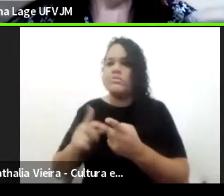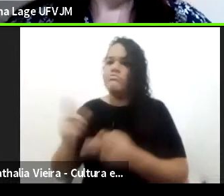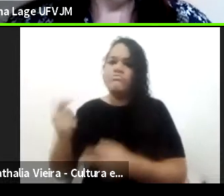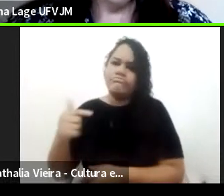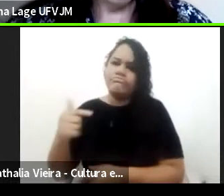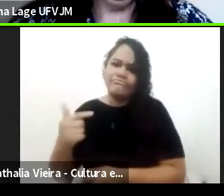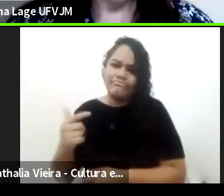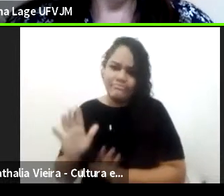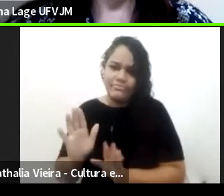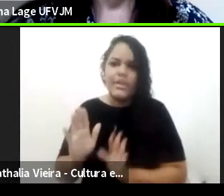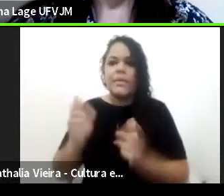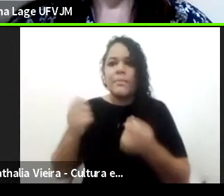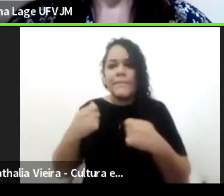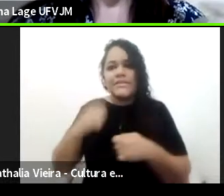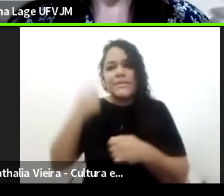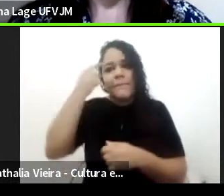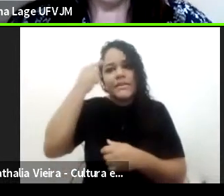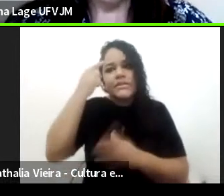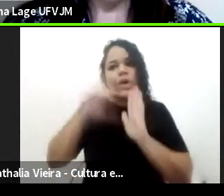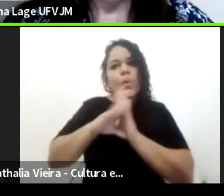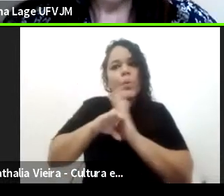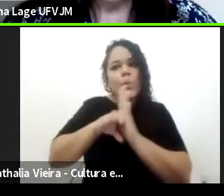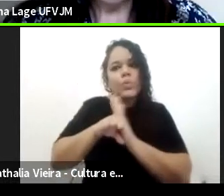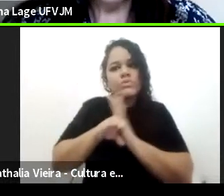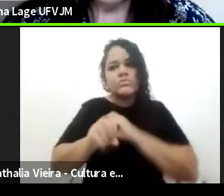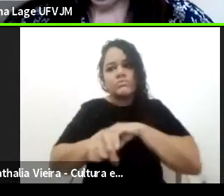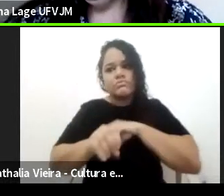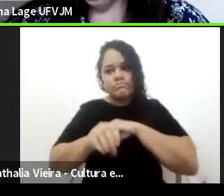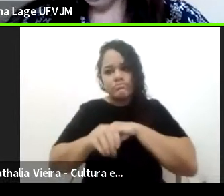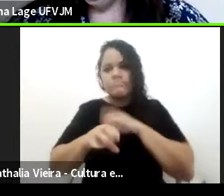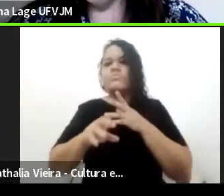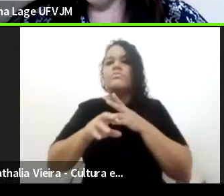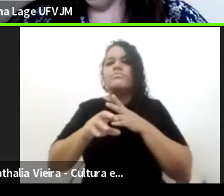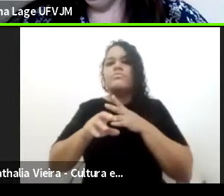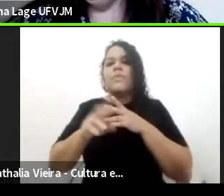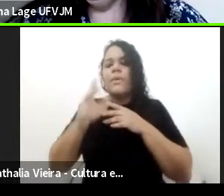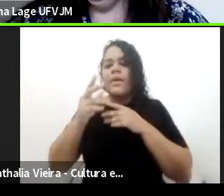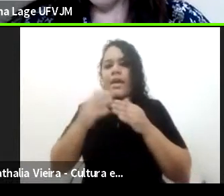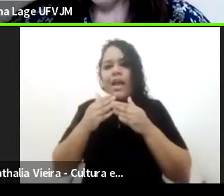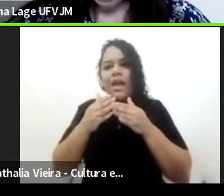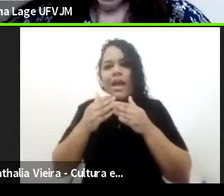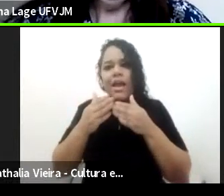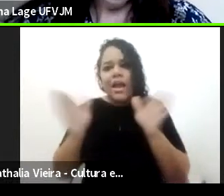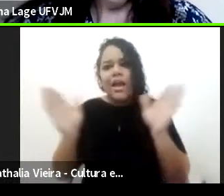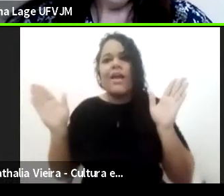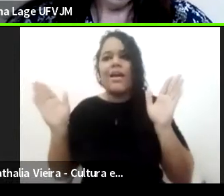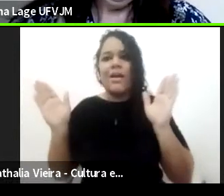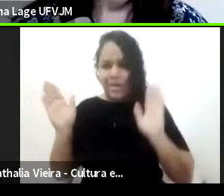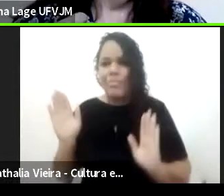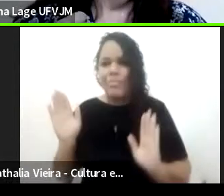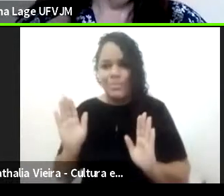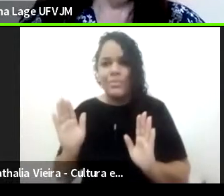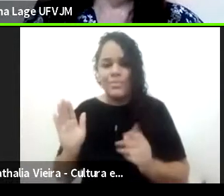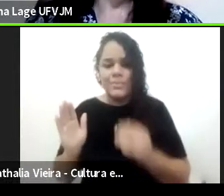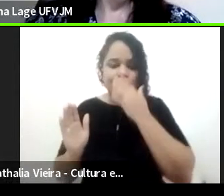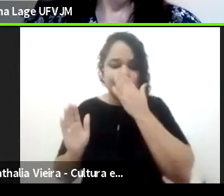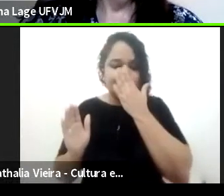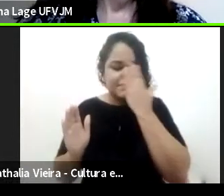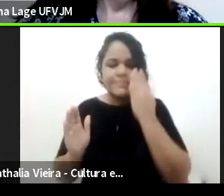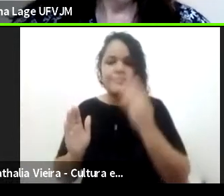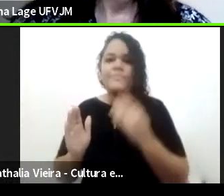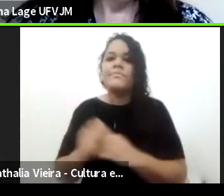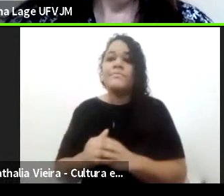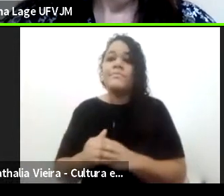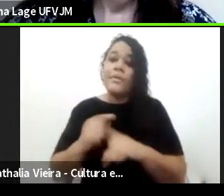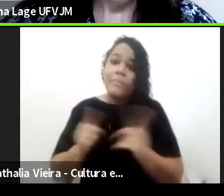educação muito mais ampliada quando a gente fala sobre esse período colonial. Por outro lado, eu tenho que pensar